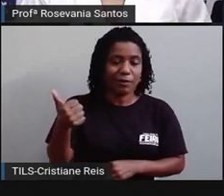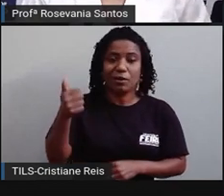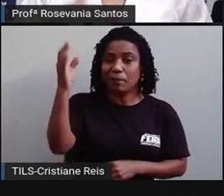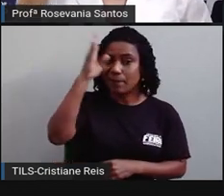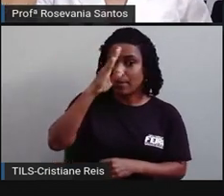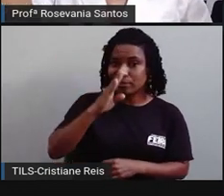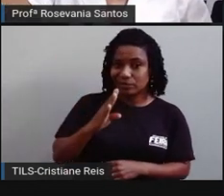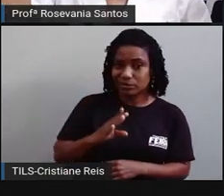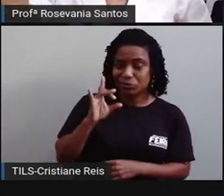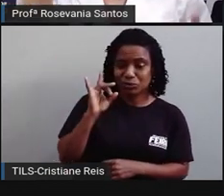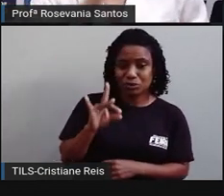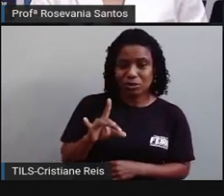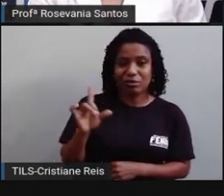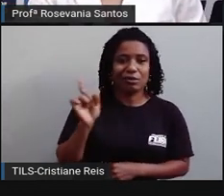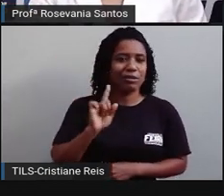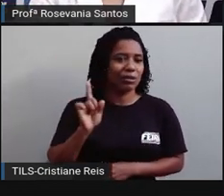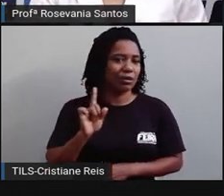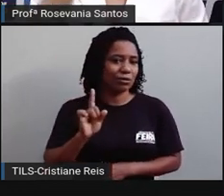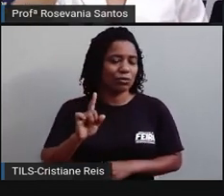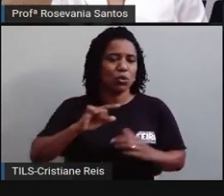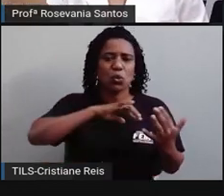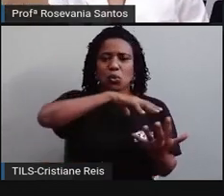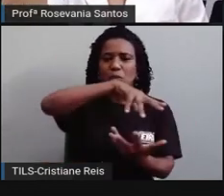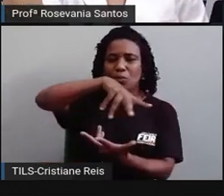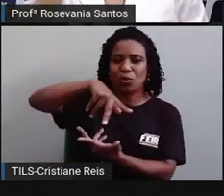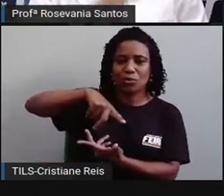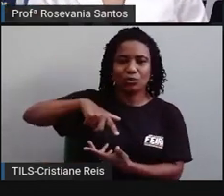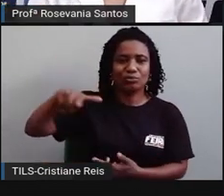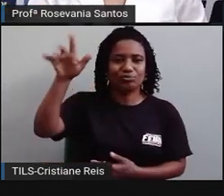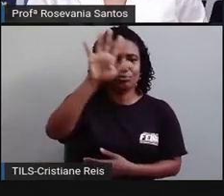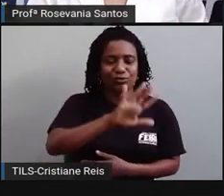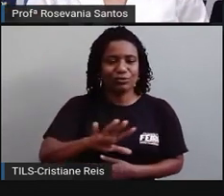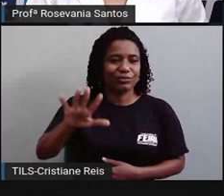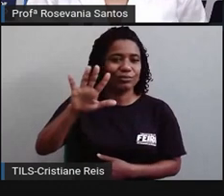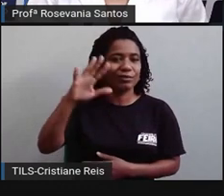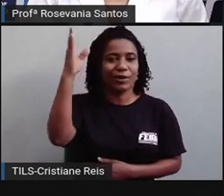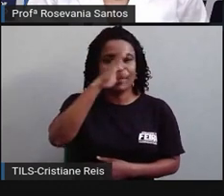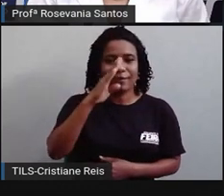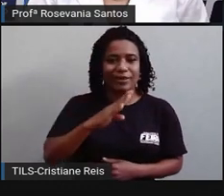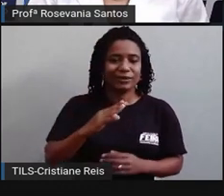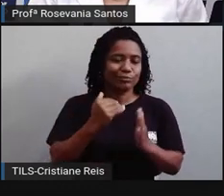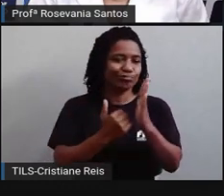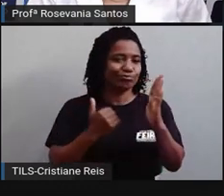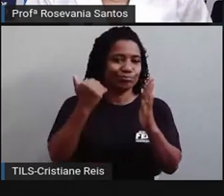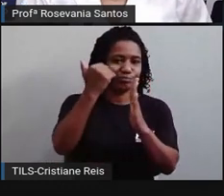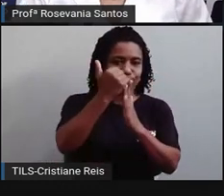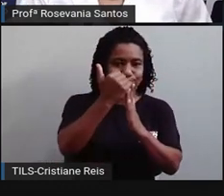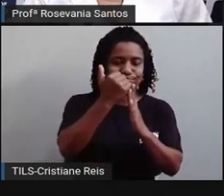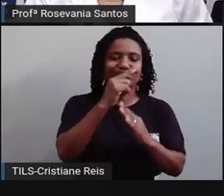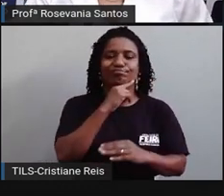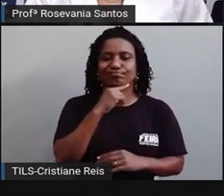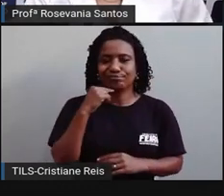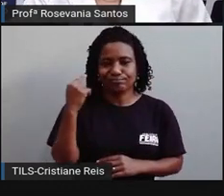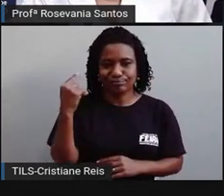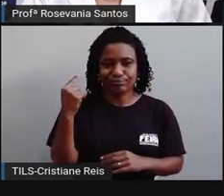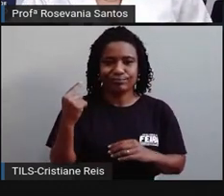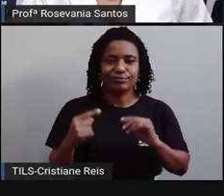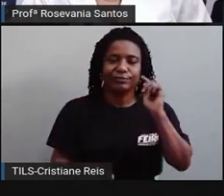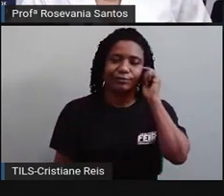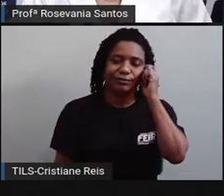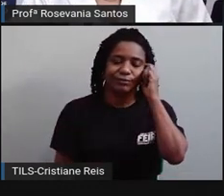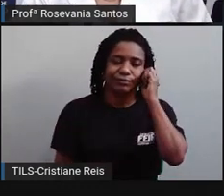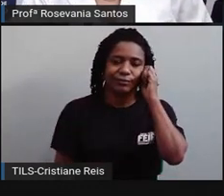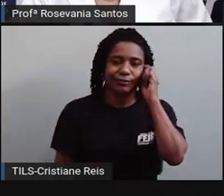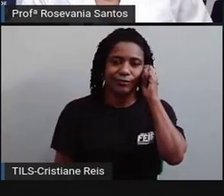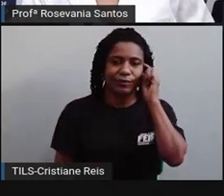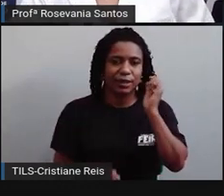mas o Brasil está, né, dos topos, assim, um dos que estão no topo da quantidade de pessoas que morreram. E alguns estudiosos